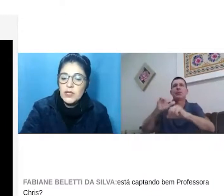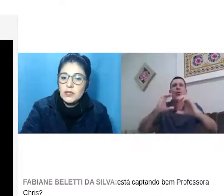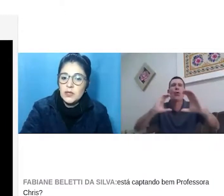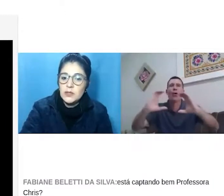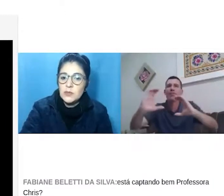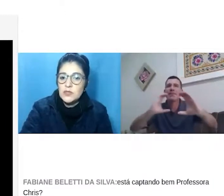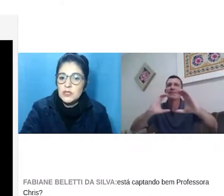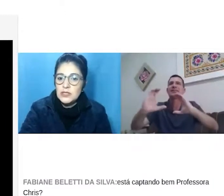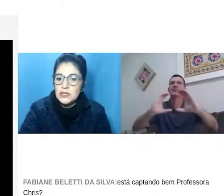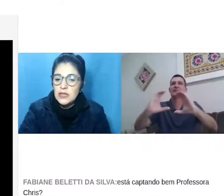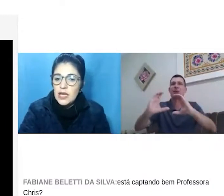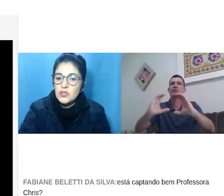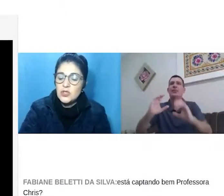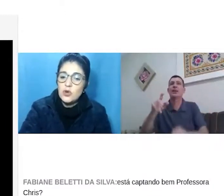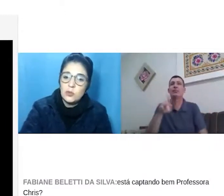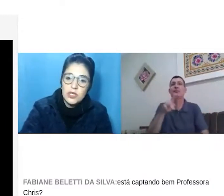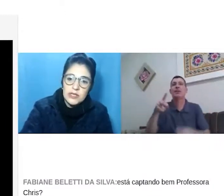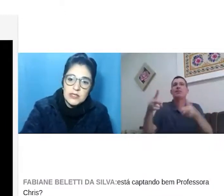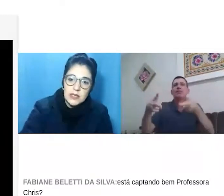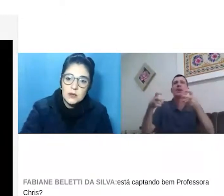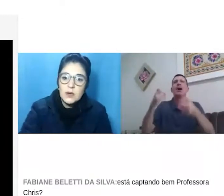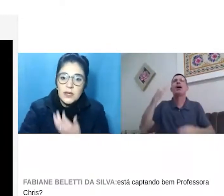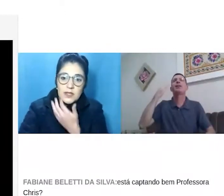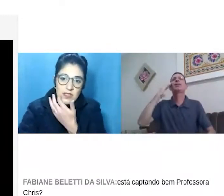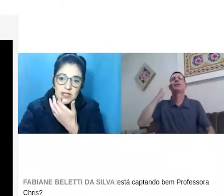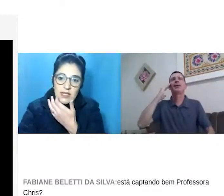Então, nós temos que ter estratégias de comunicação,